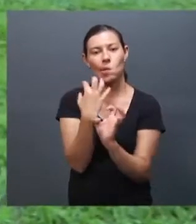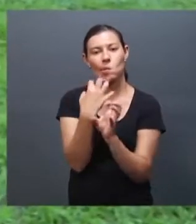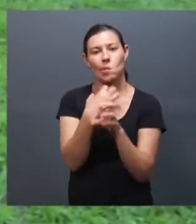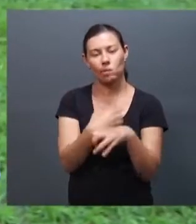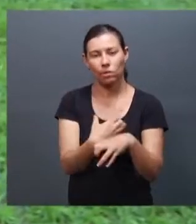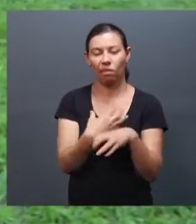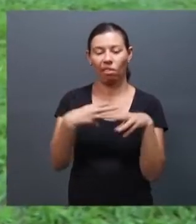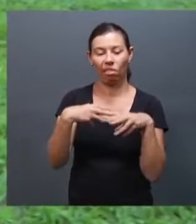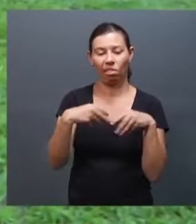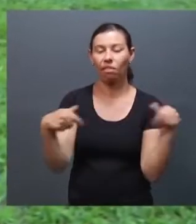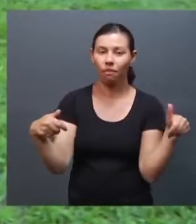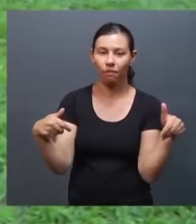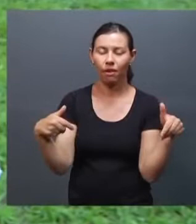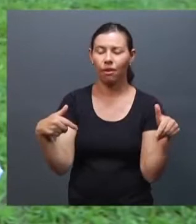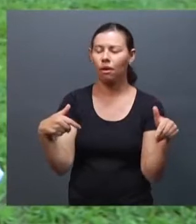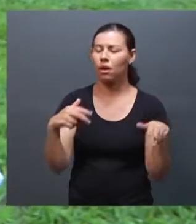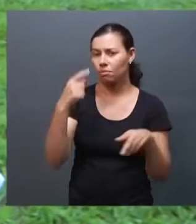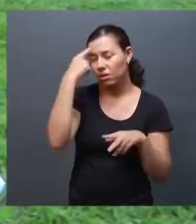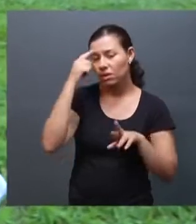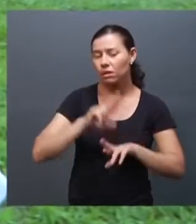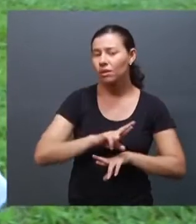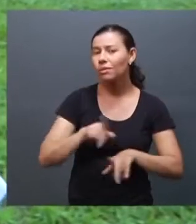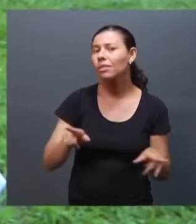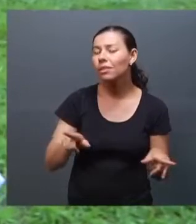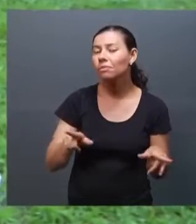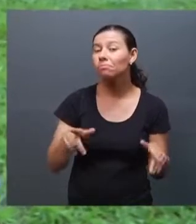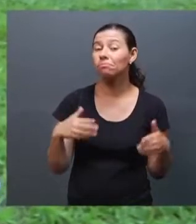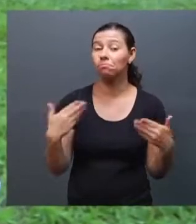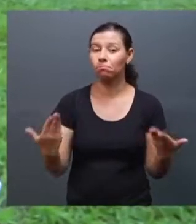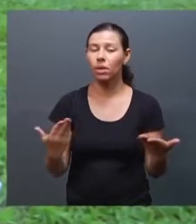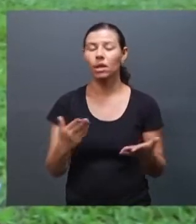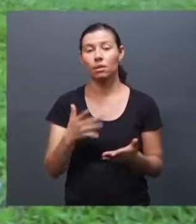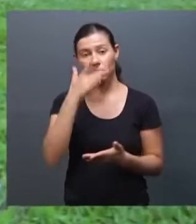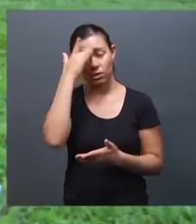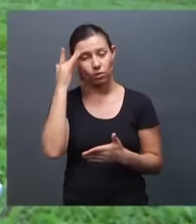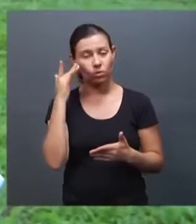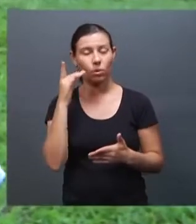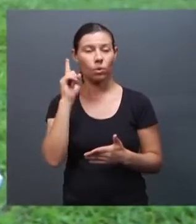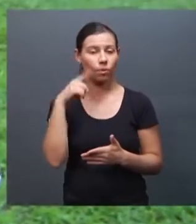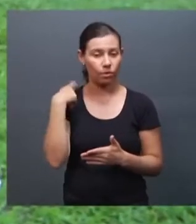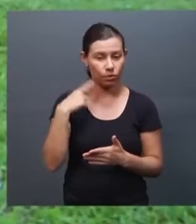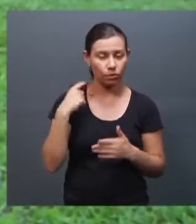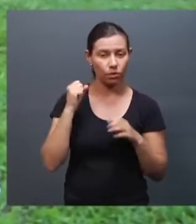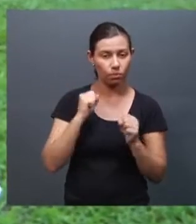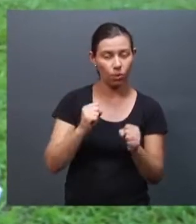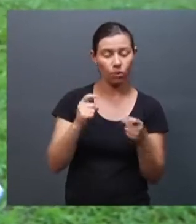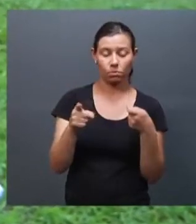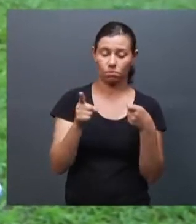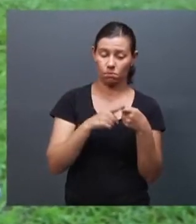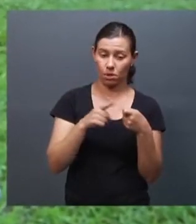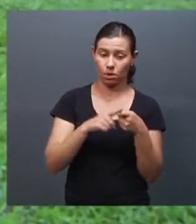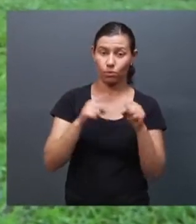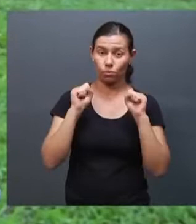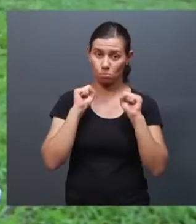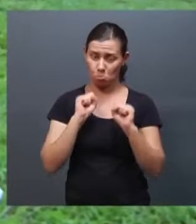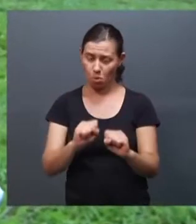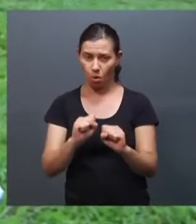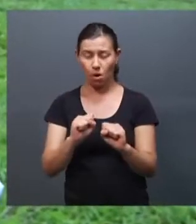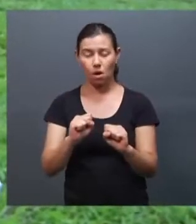gente vai pensar diferente deles? Do mesmo jeito que eles podem ser advogados, médicos, a gente também pode ser.